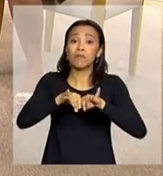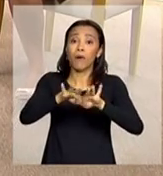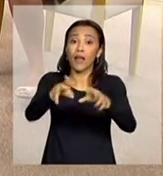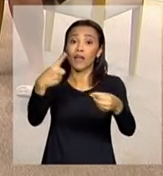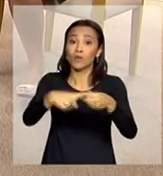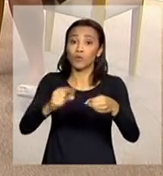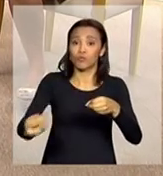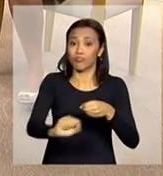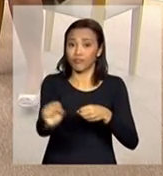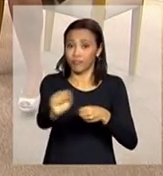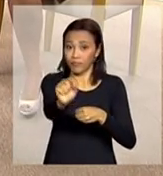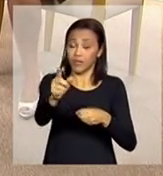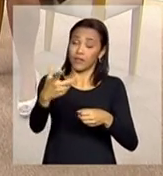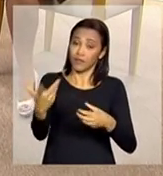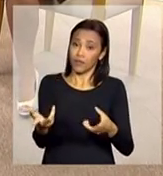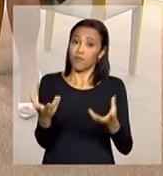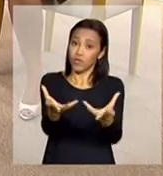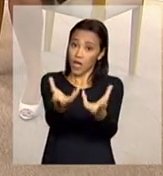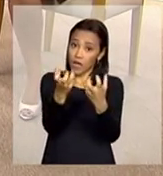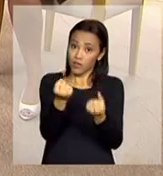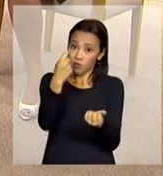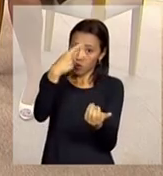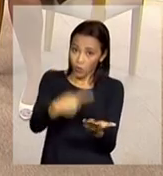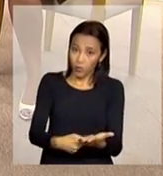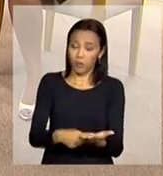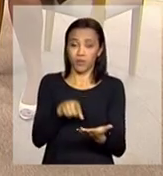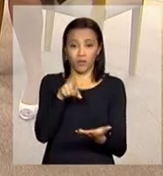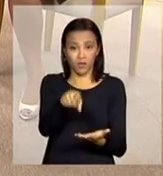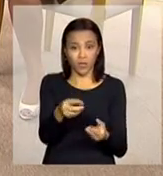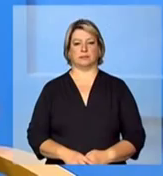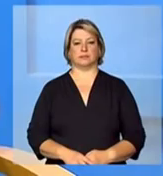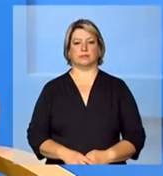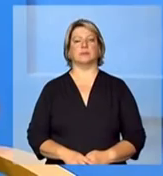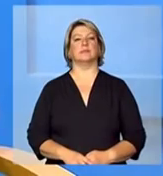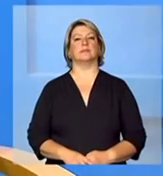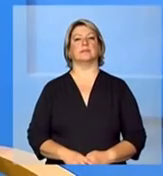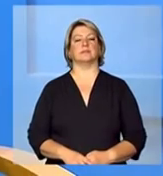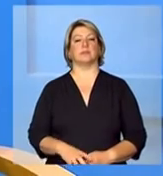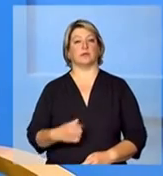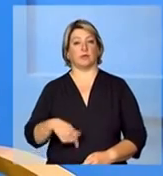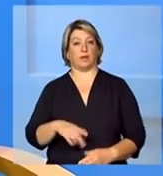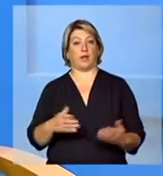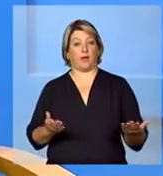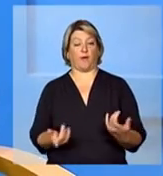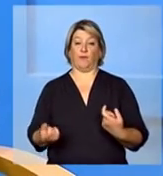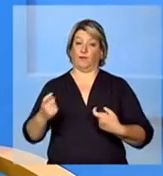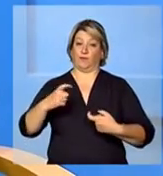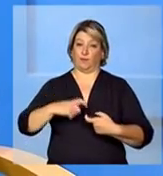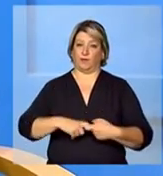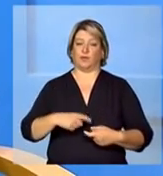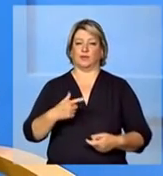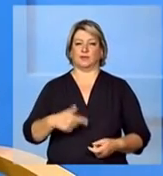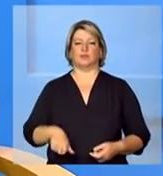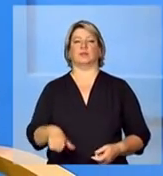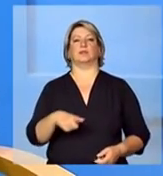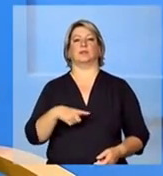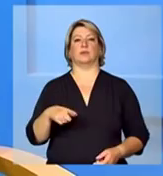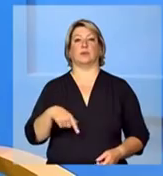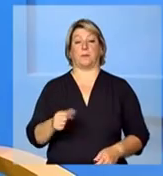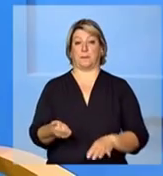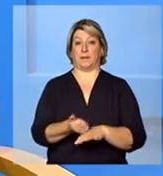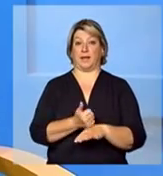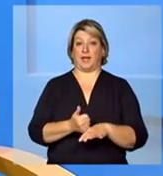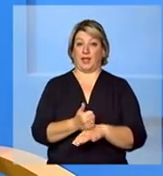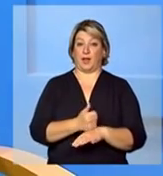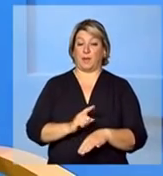o município possa então assumir plenamente a oferta do serviço e nós já estamos de volta é claro com o melhor bloco da nossa